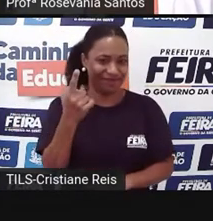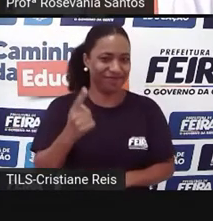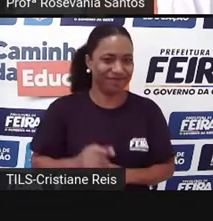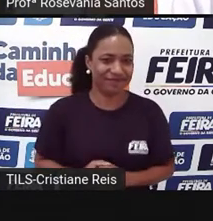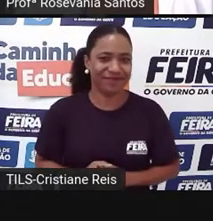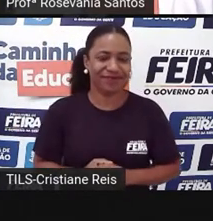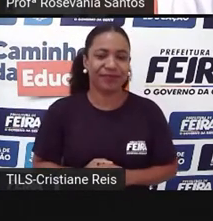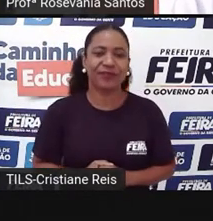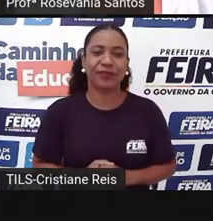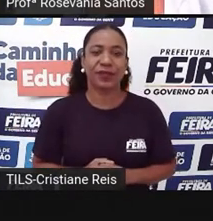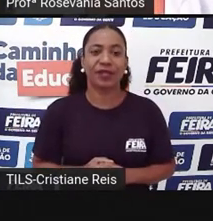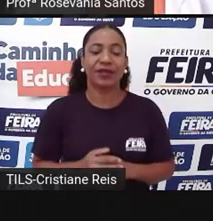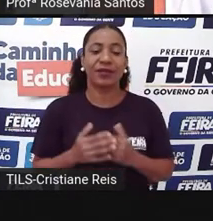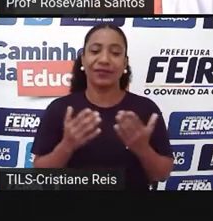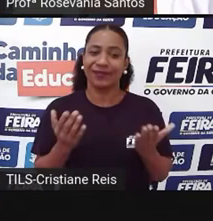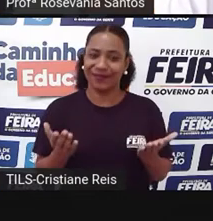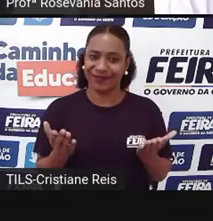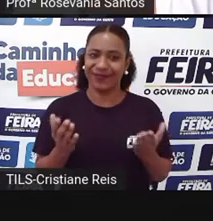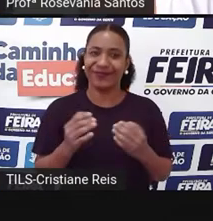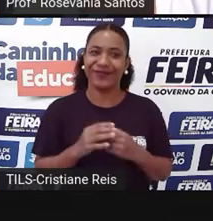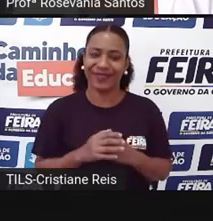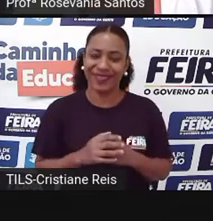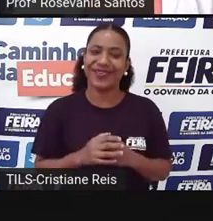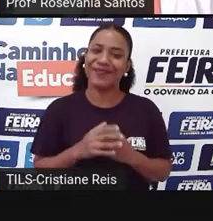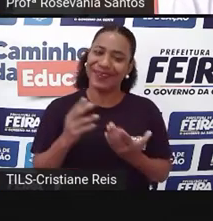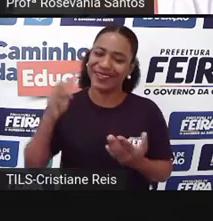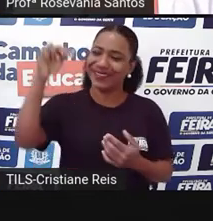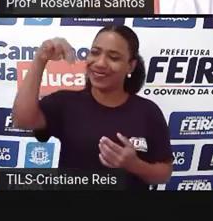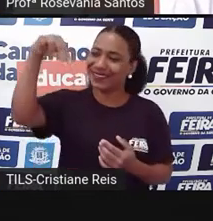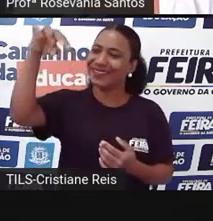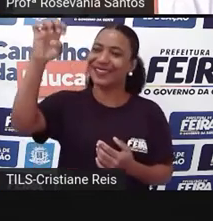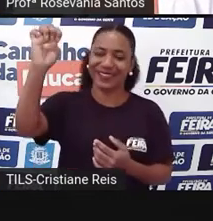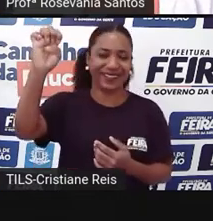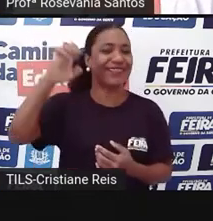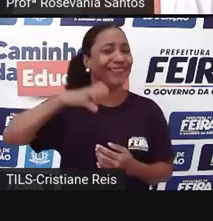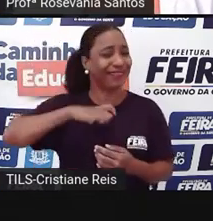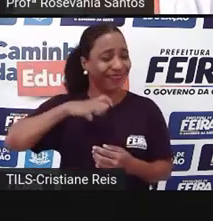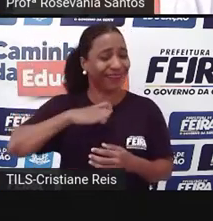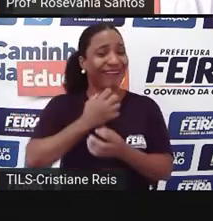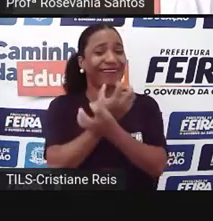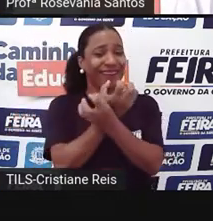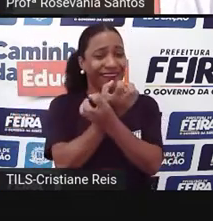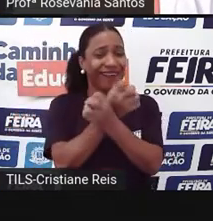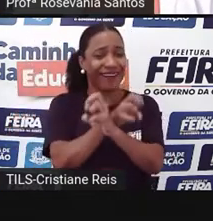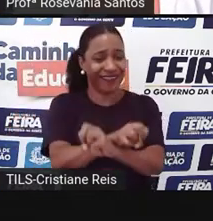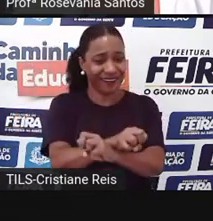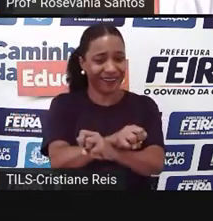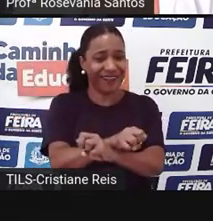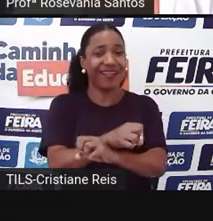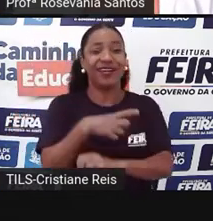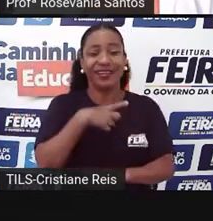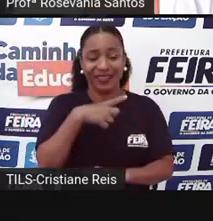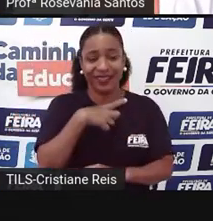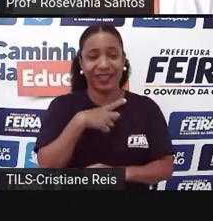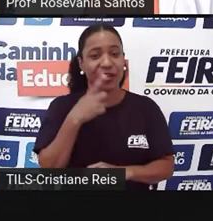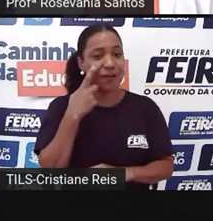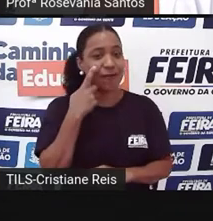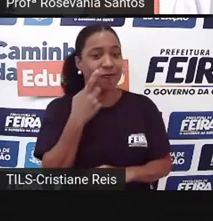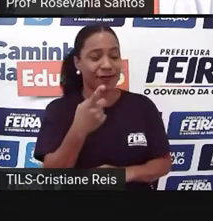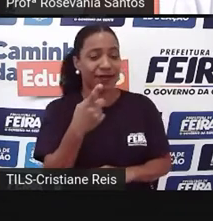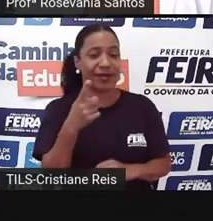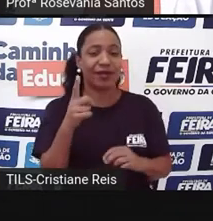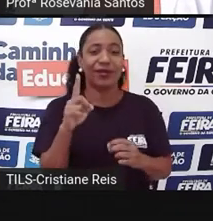Bom, mas, como a gente gosta de falar do sertão, não podemos deixar de citar o nosso semiárido, até porque